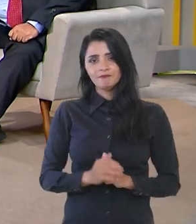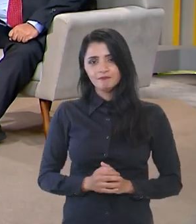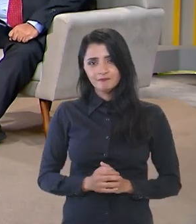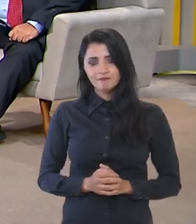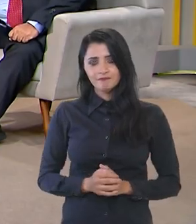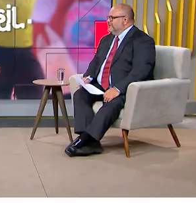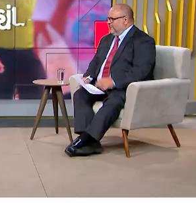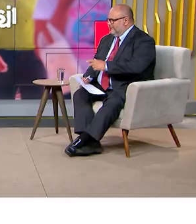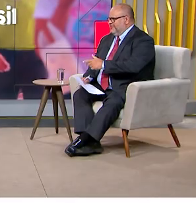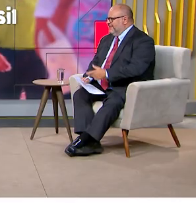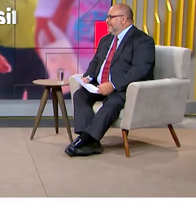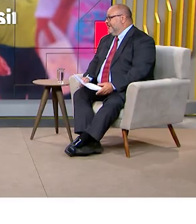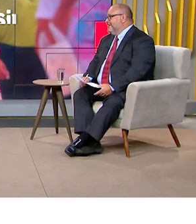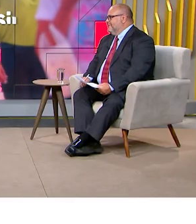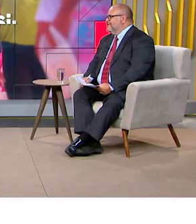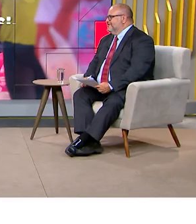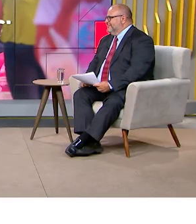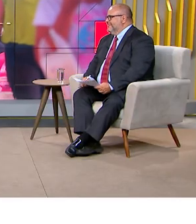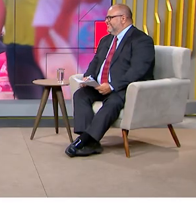programa.